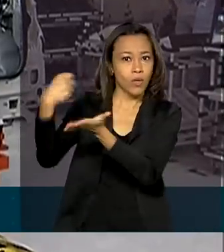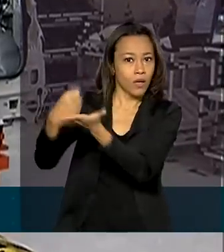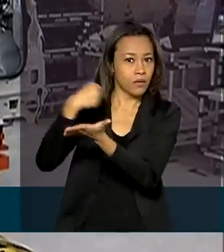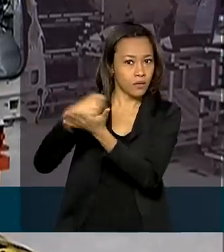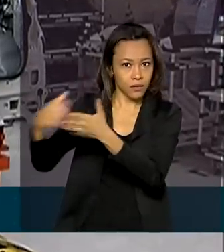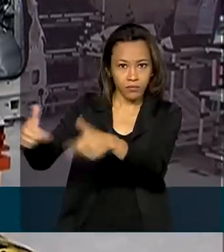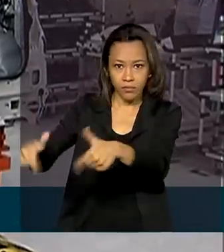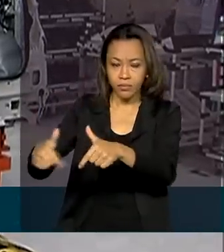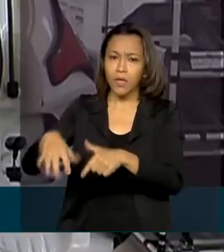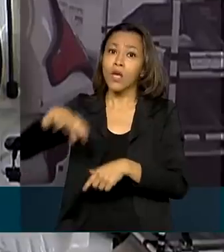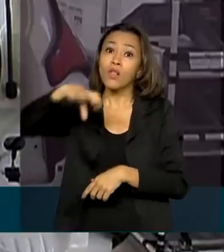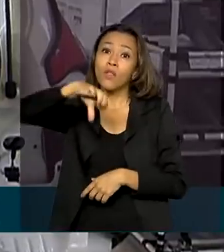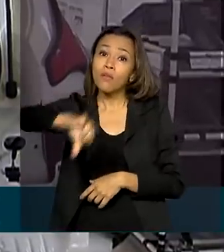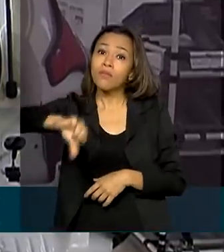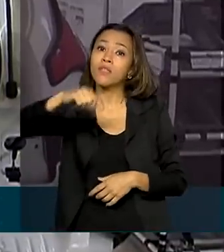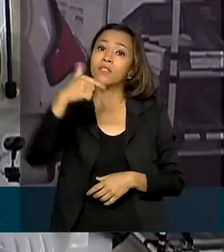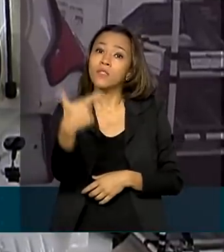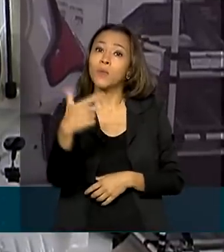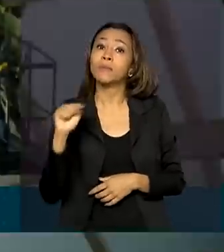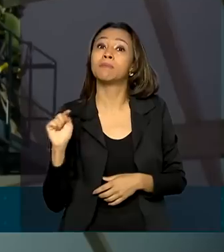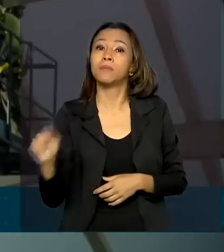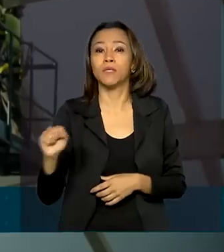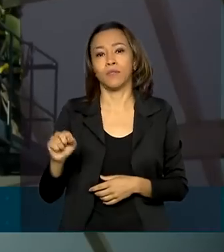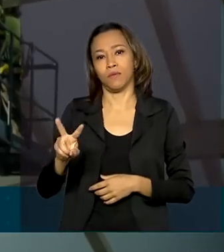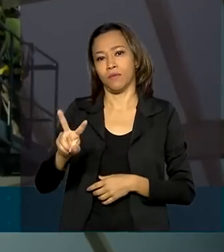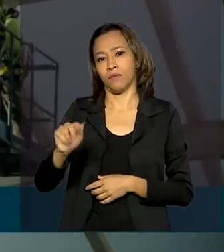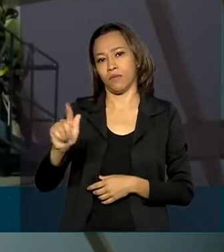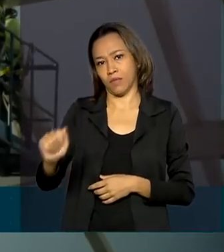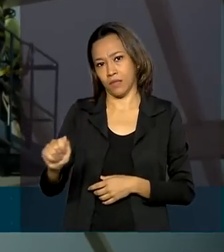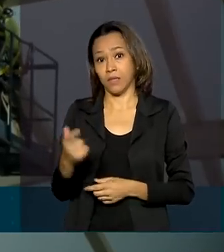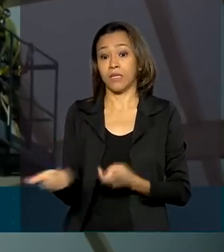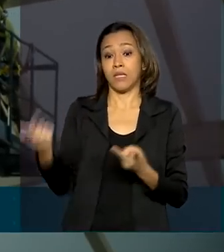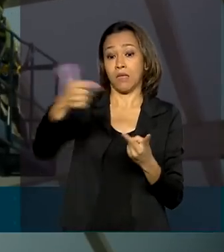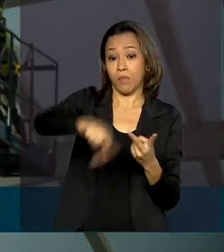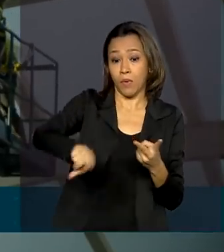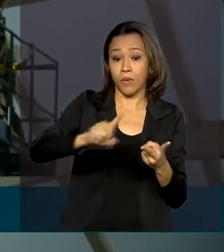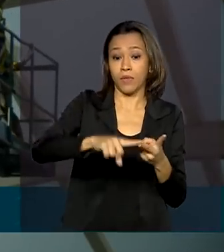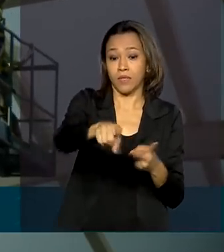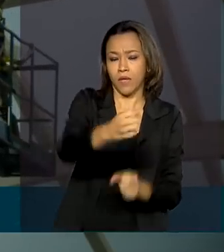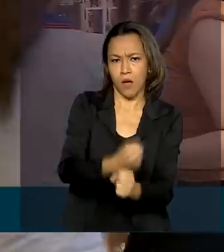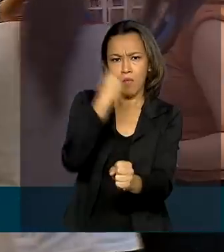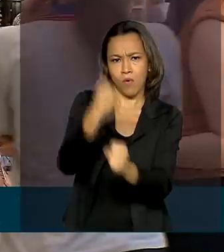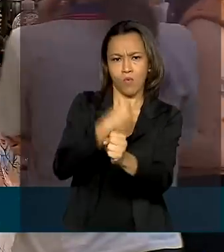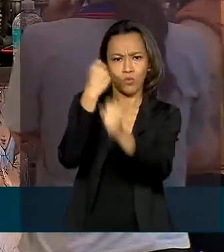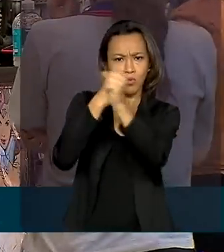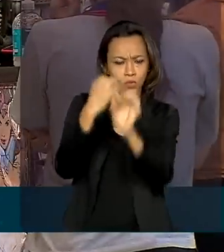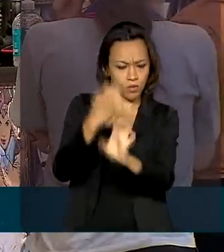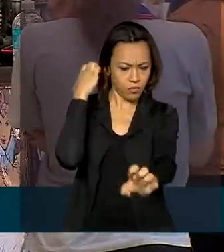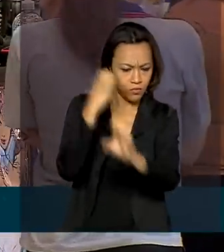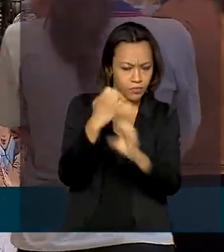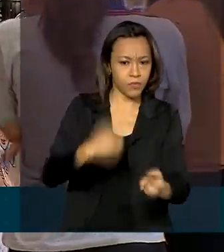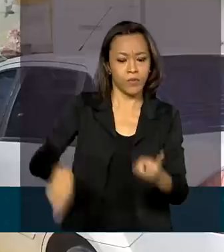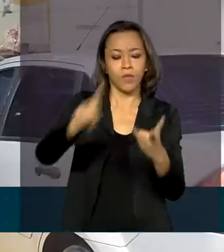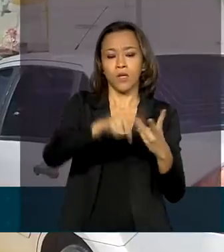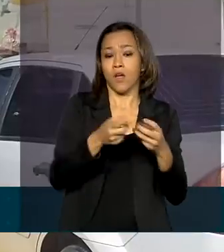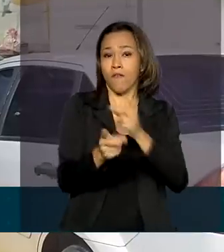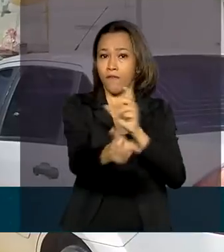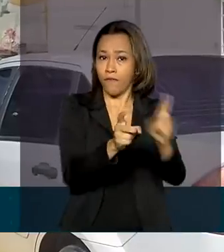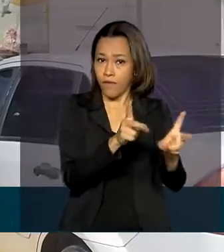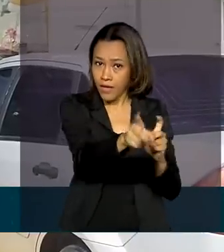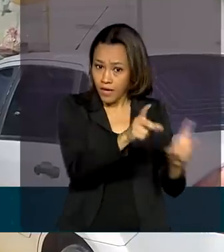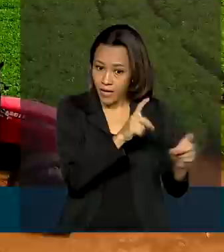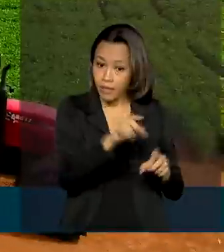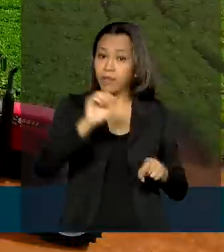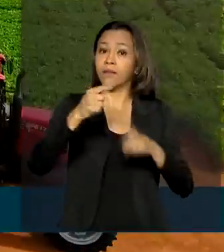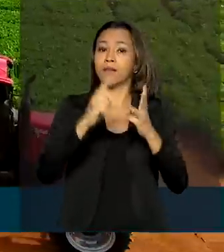com mais de 92 mil postos. Em seguida, vieram a construção civil, o comércio, o setor de